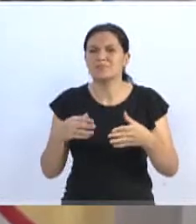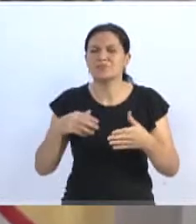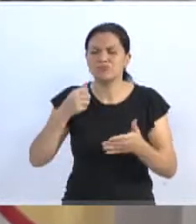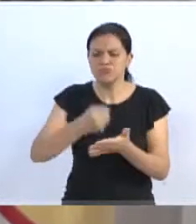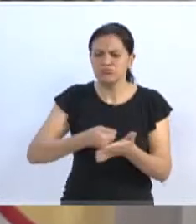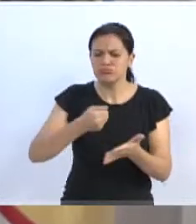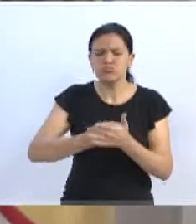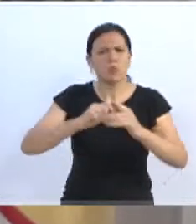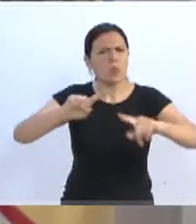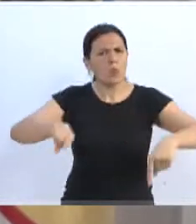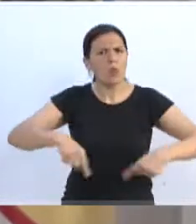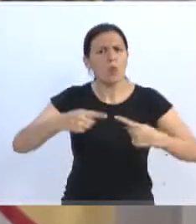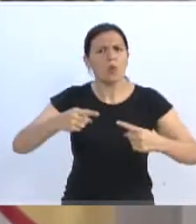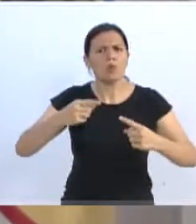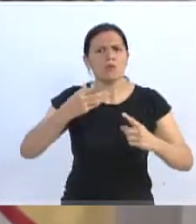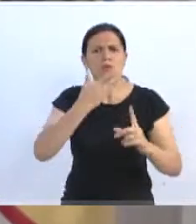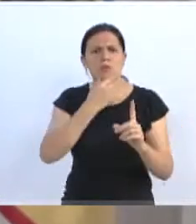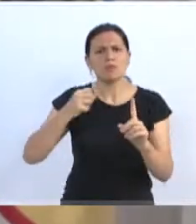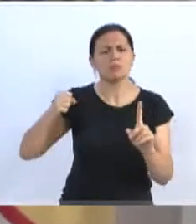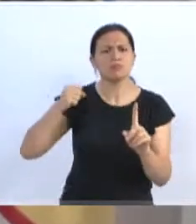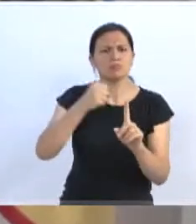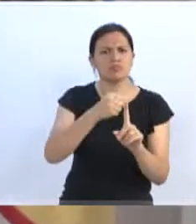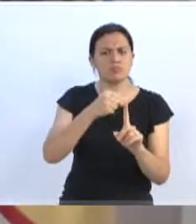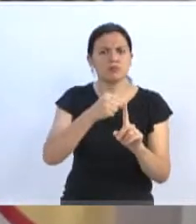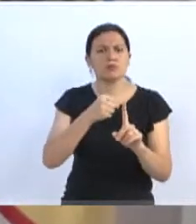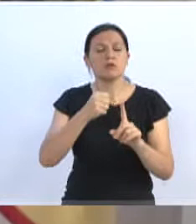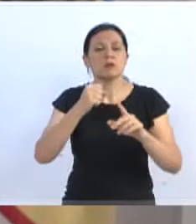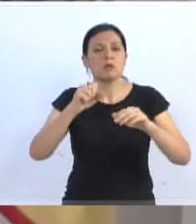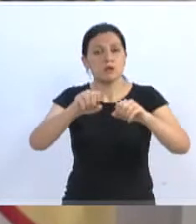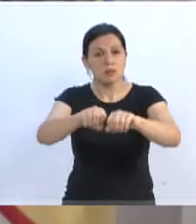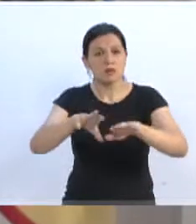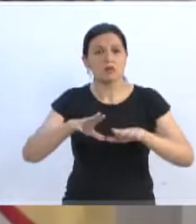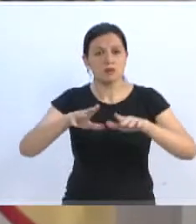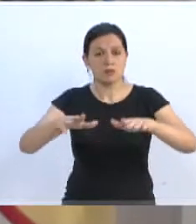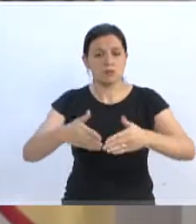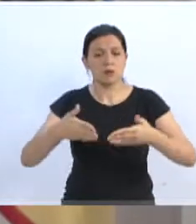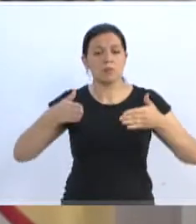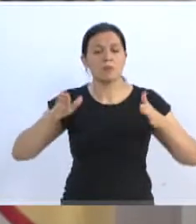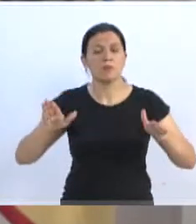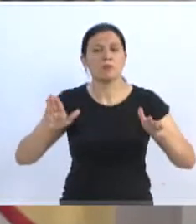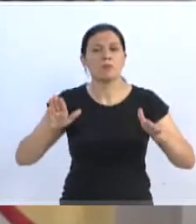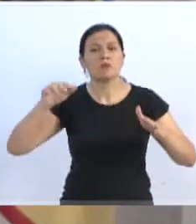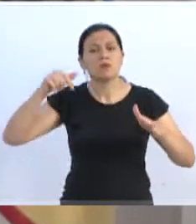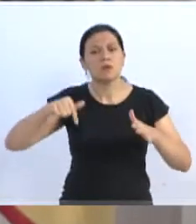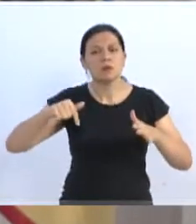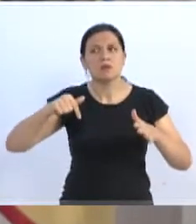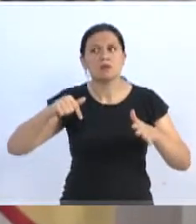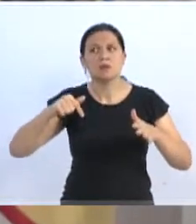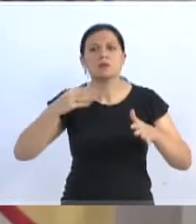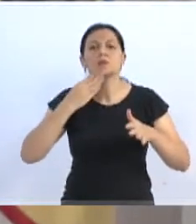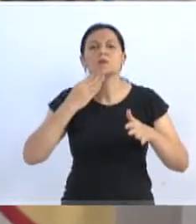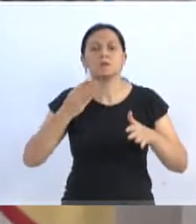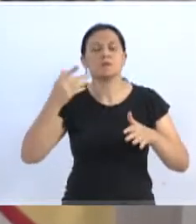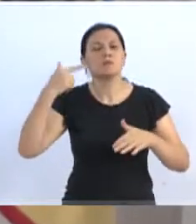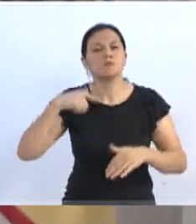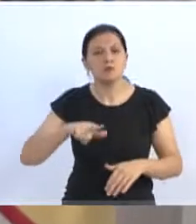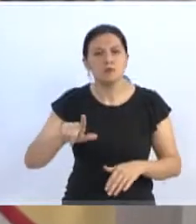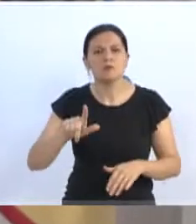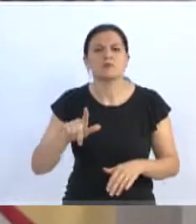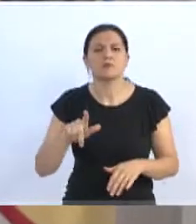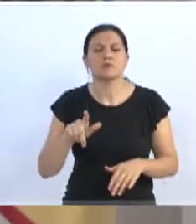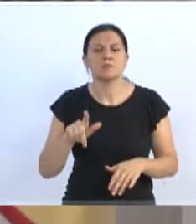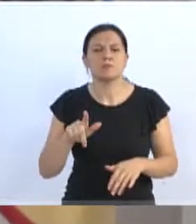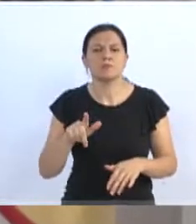contra a violência em relação à questão da mulher. E, na audiência pública, nós aqui, foi, inclusive, uma deliberação, que, novamente, nós procurássemos.